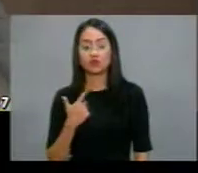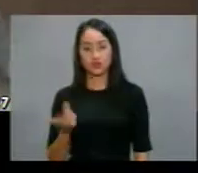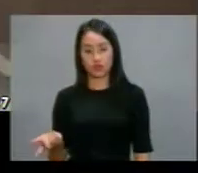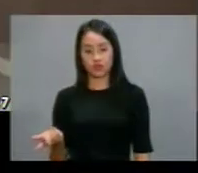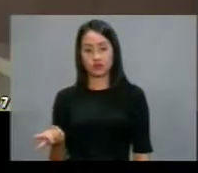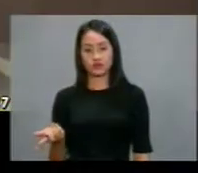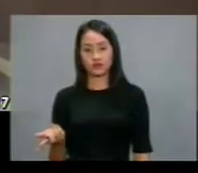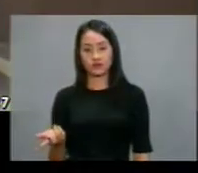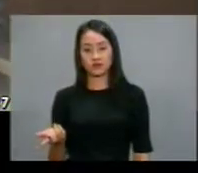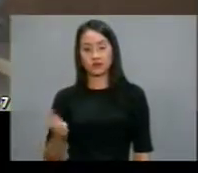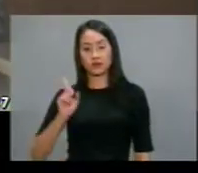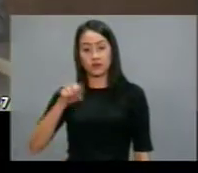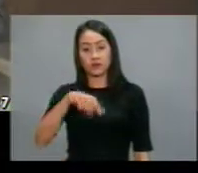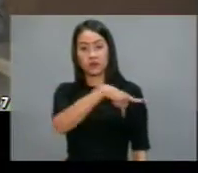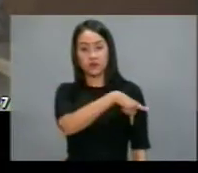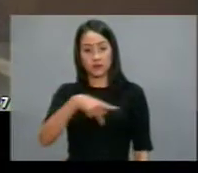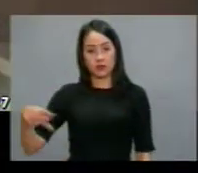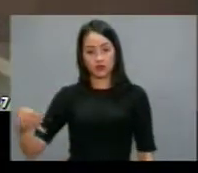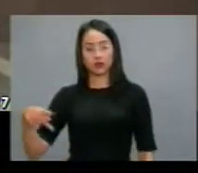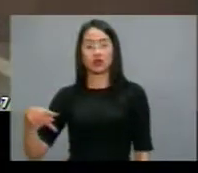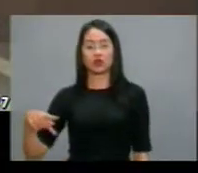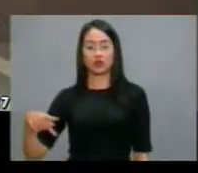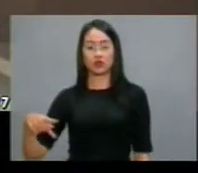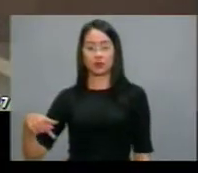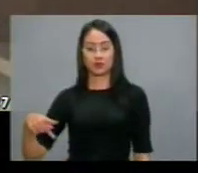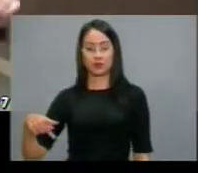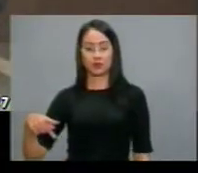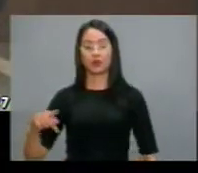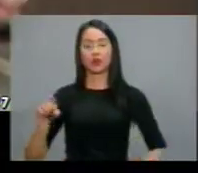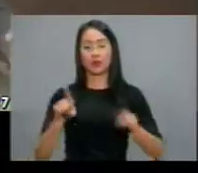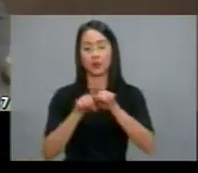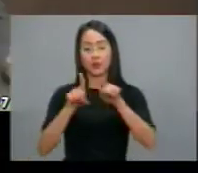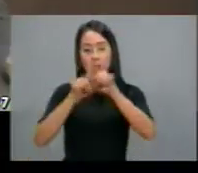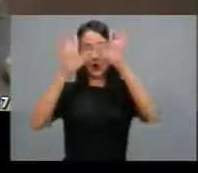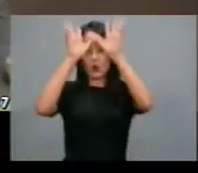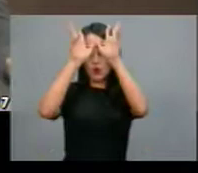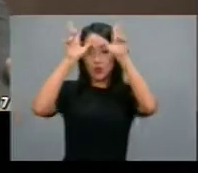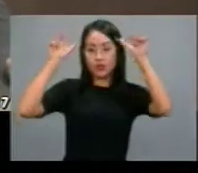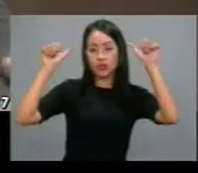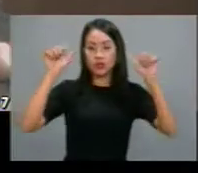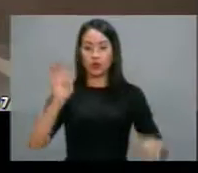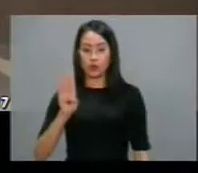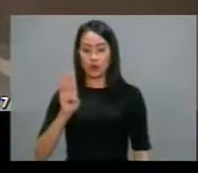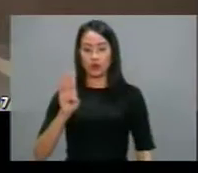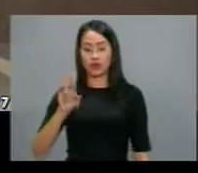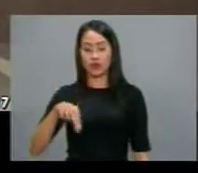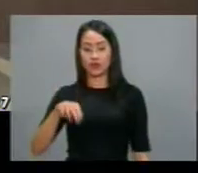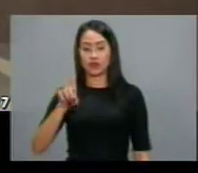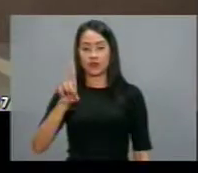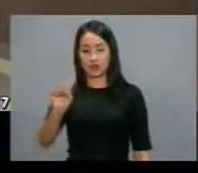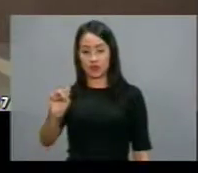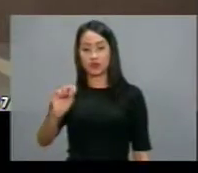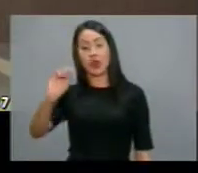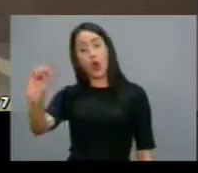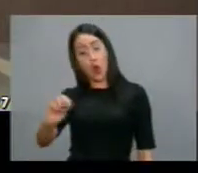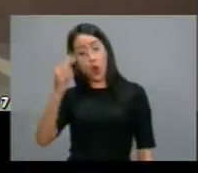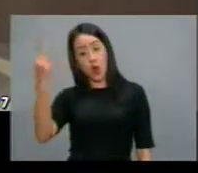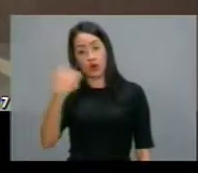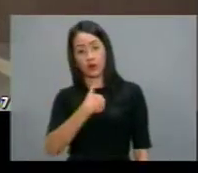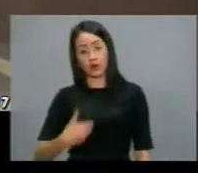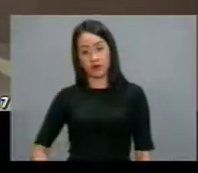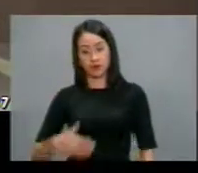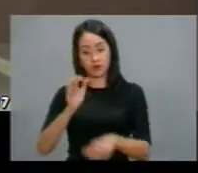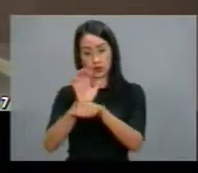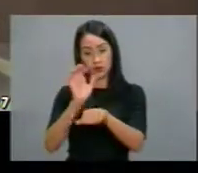Quando é o presidente da República, o conselho dirigente do BNDES, ou o governador do Estado,